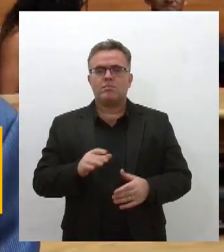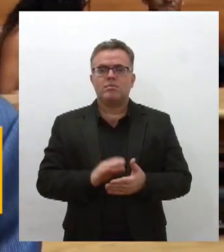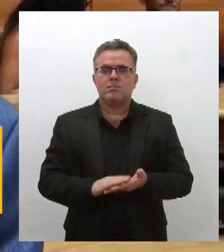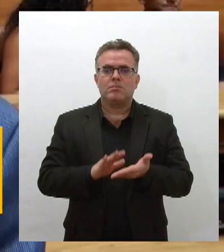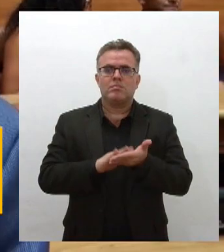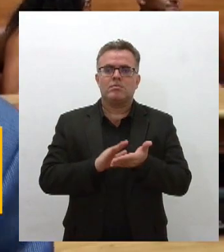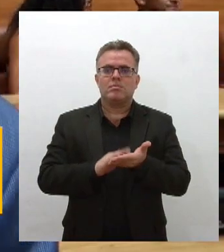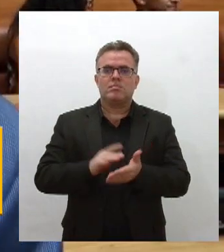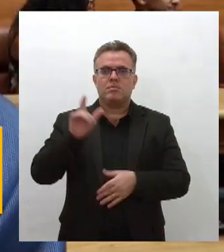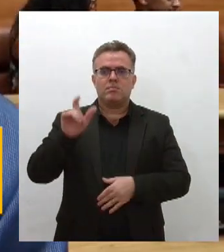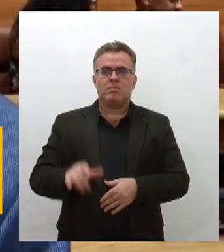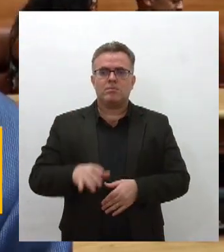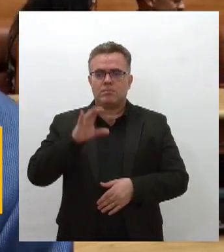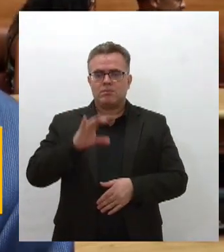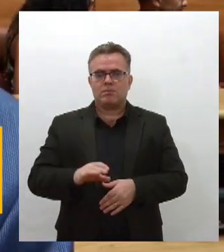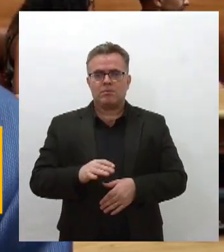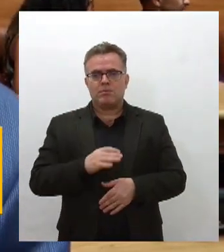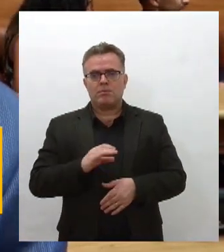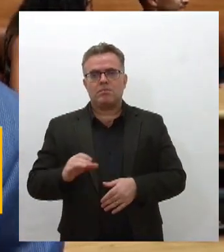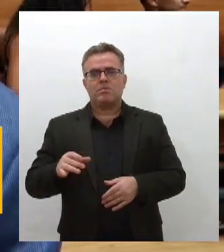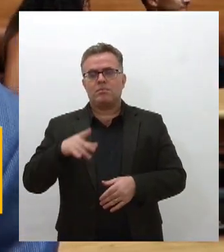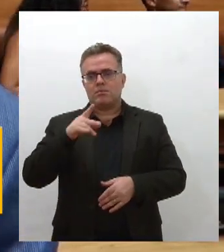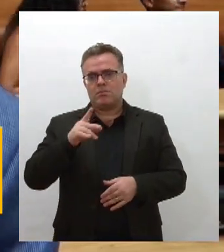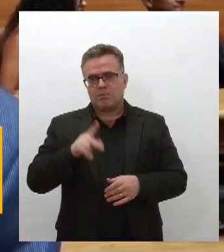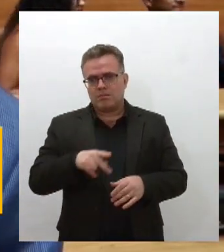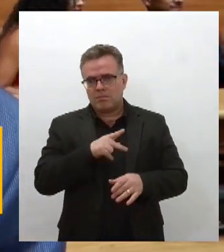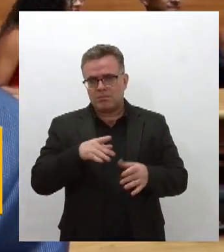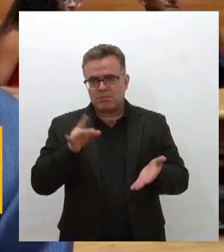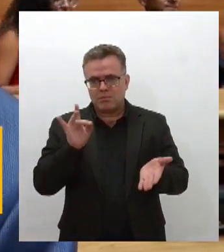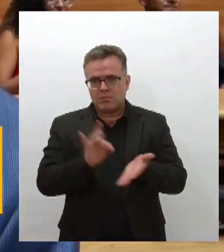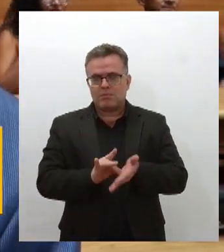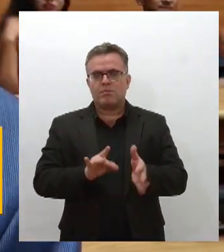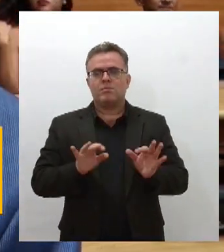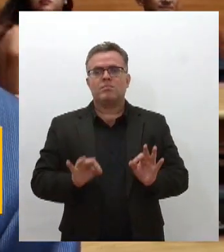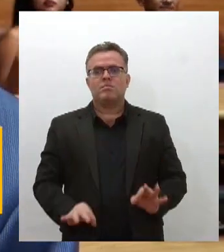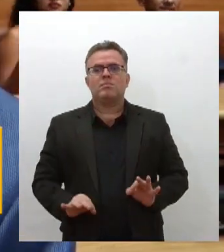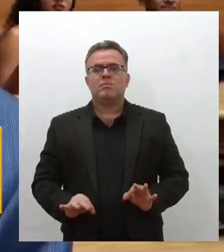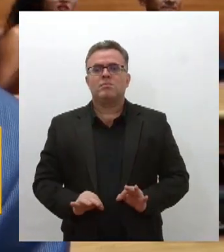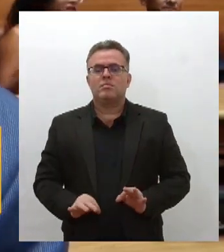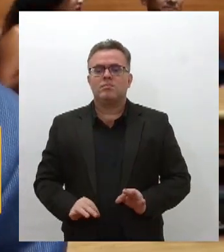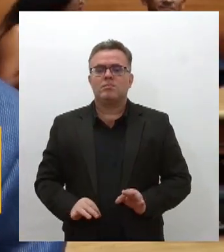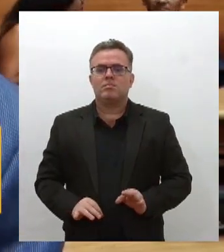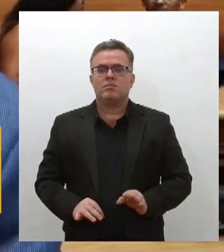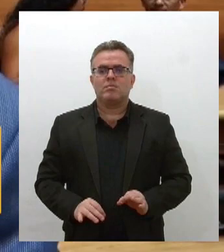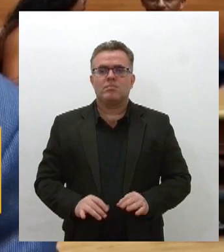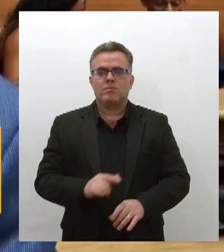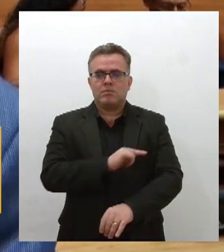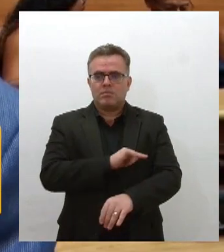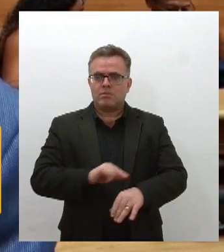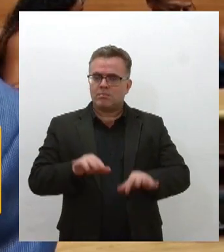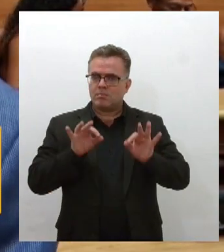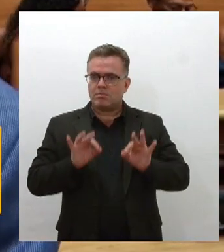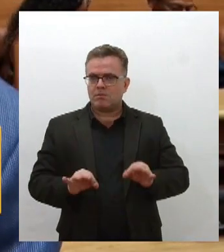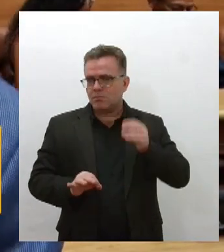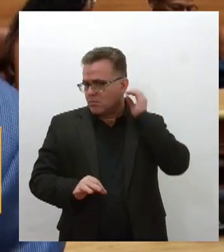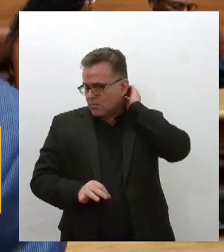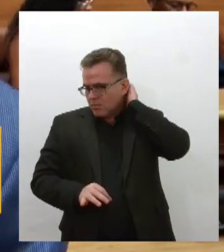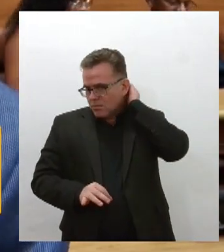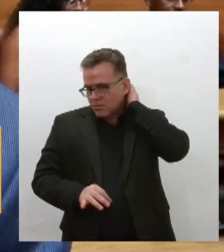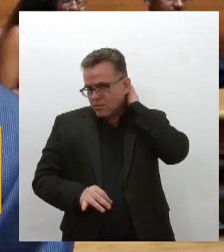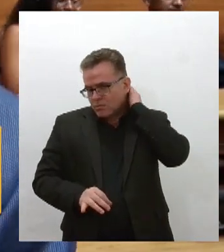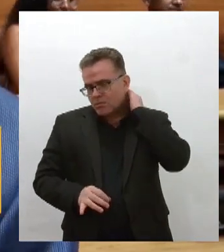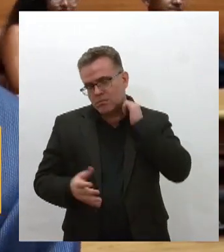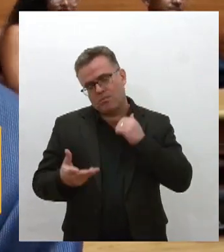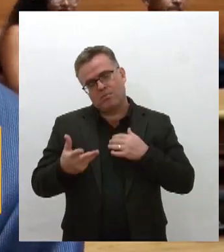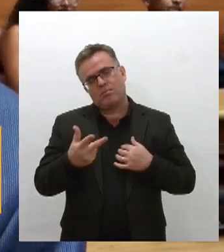por ser um padre autêntico muito benquisto pela sua comunidade onde passa e torná-lo sergipano para a gente